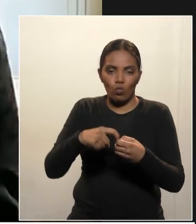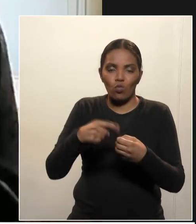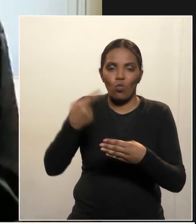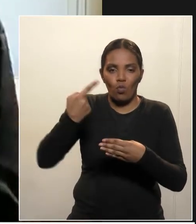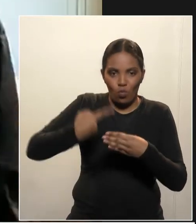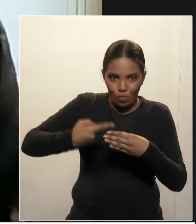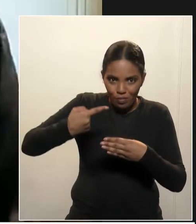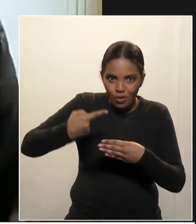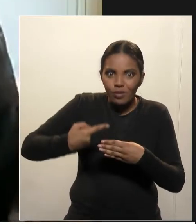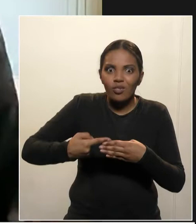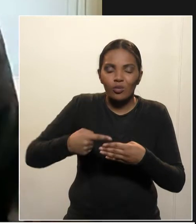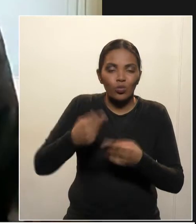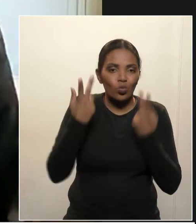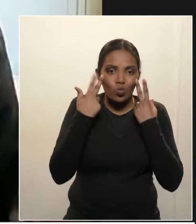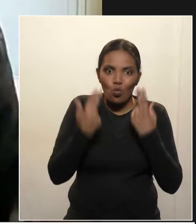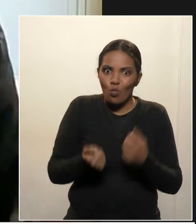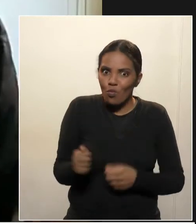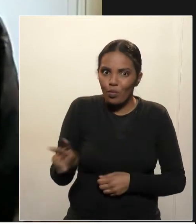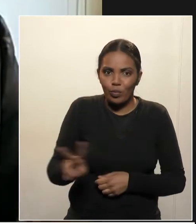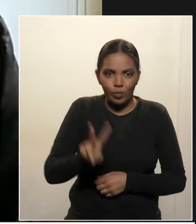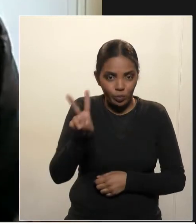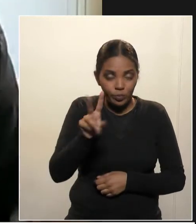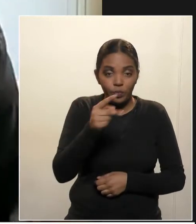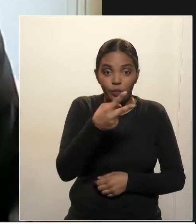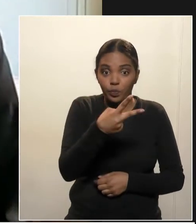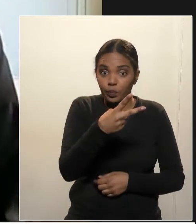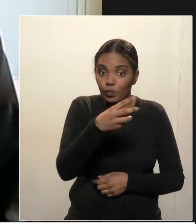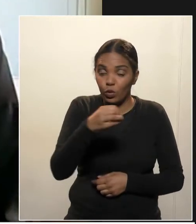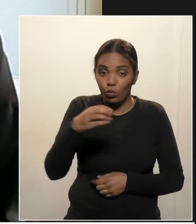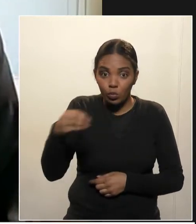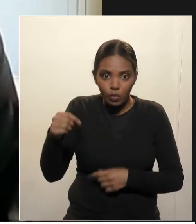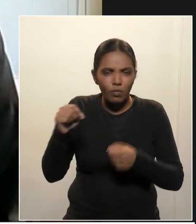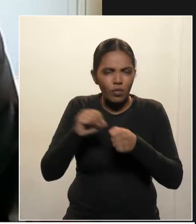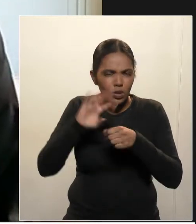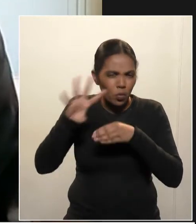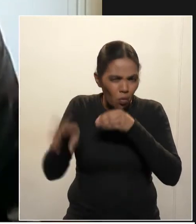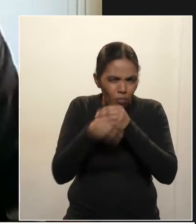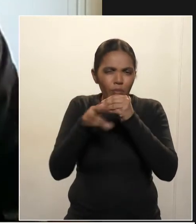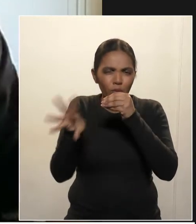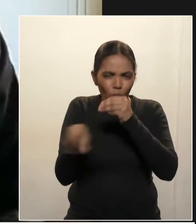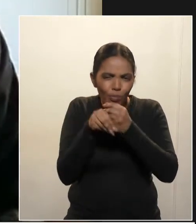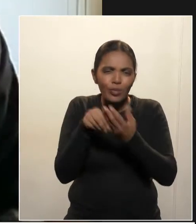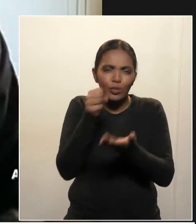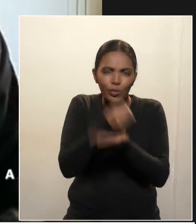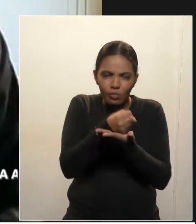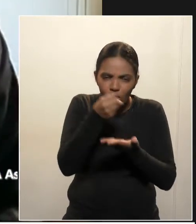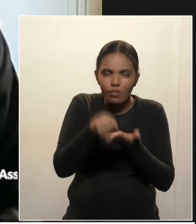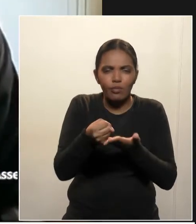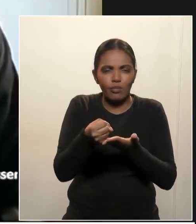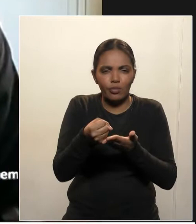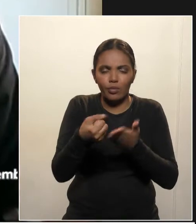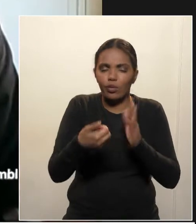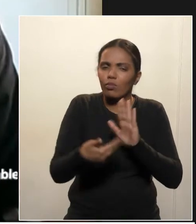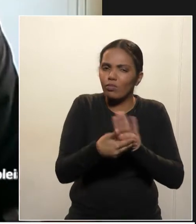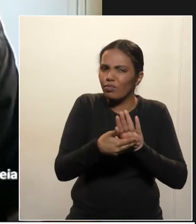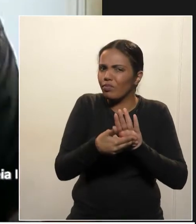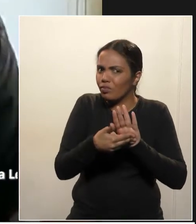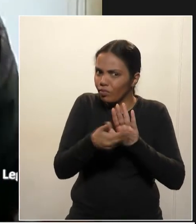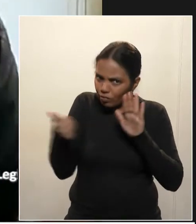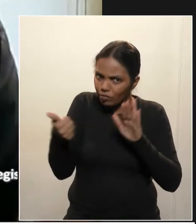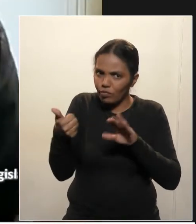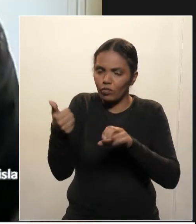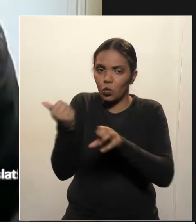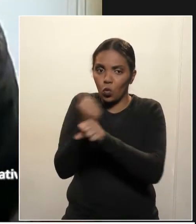voltando o que era antes e em dois mil fez aqueles aditivos, tirando muitas